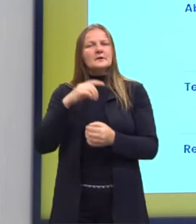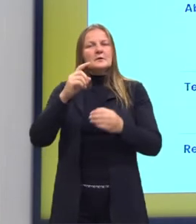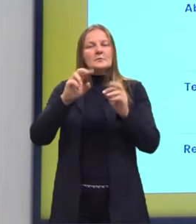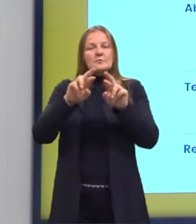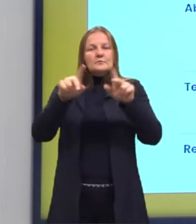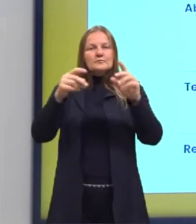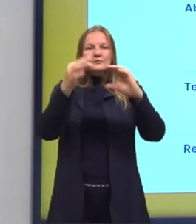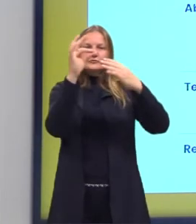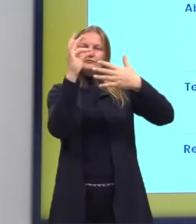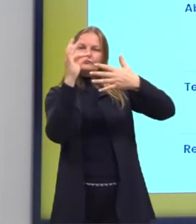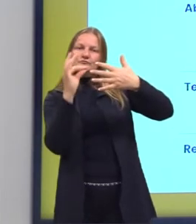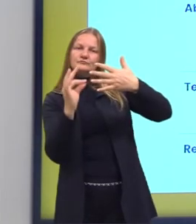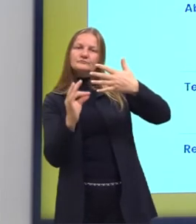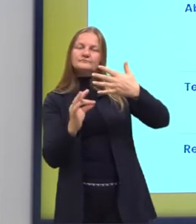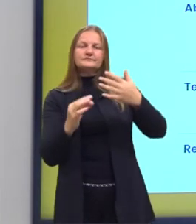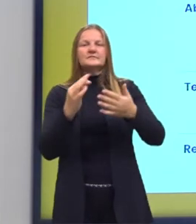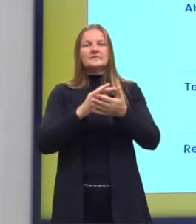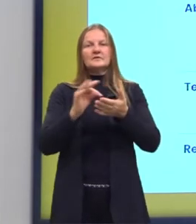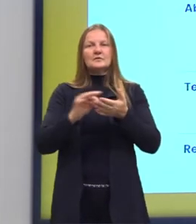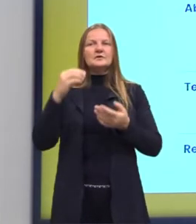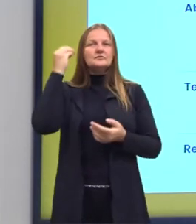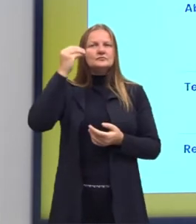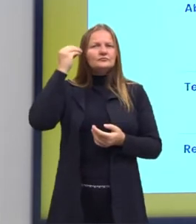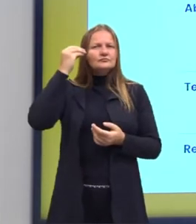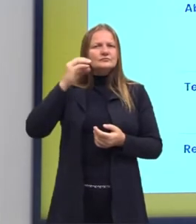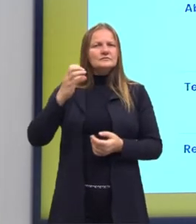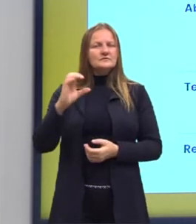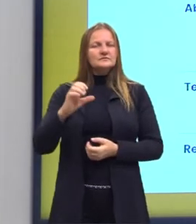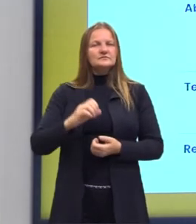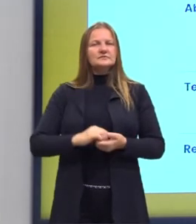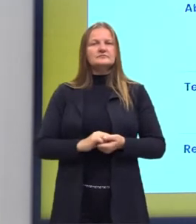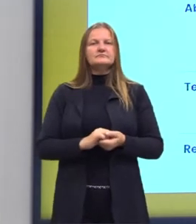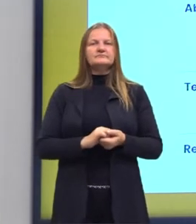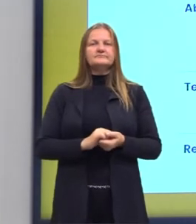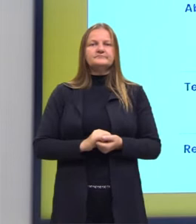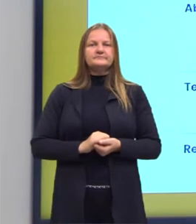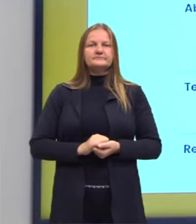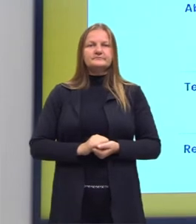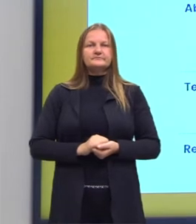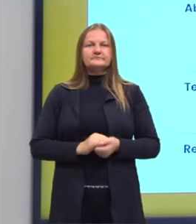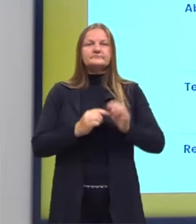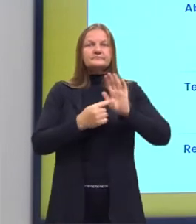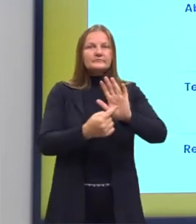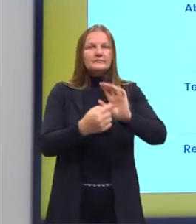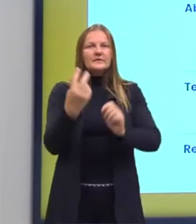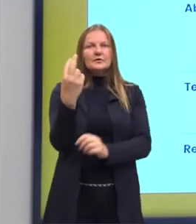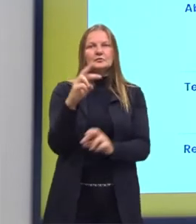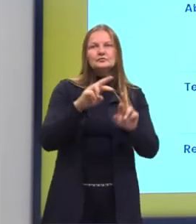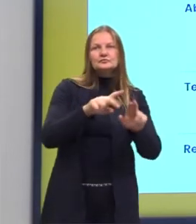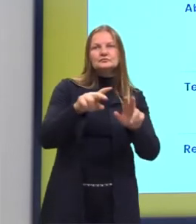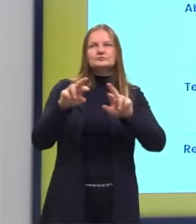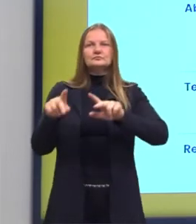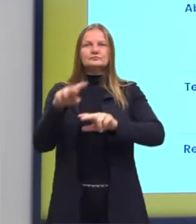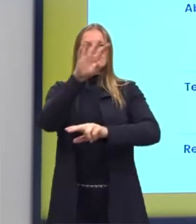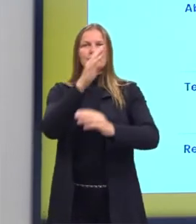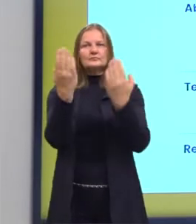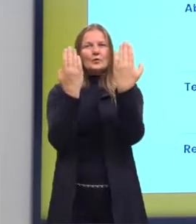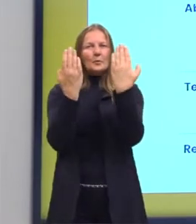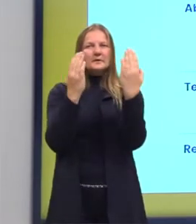a diferença, essa questão das teorias científicas estão bem ali para a gente mostrar a diferença de uma para a outra.